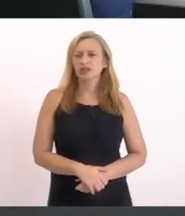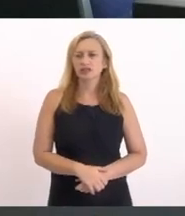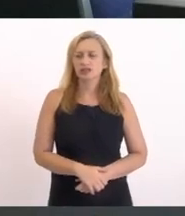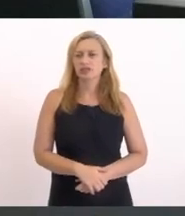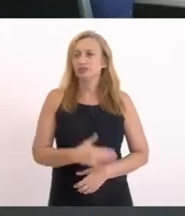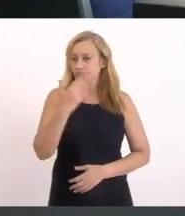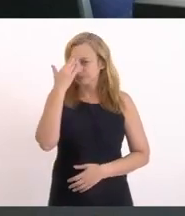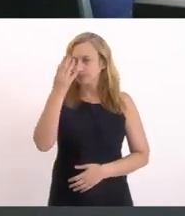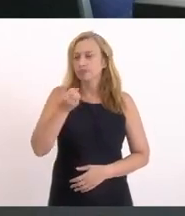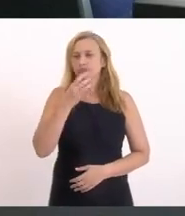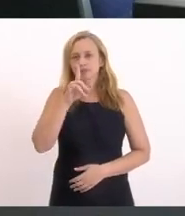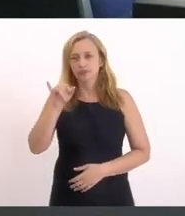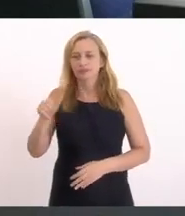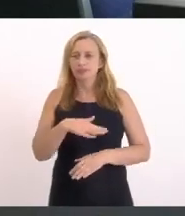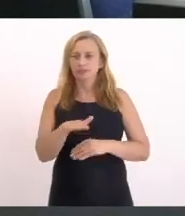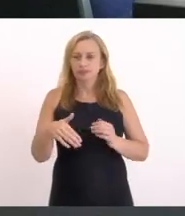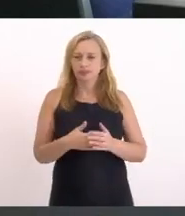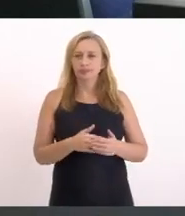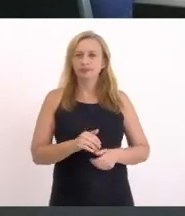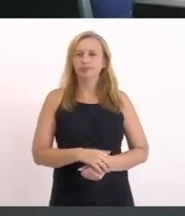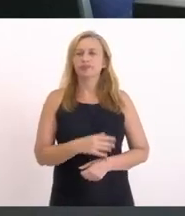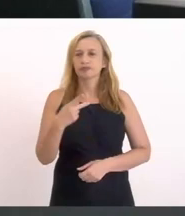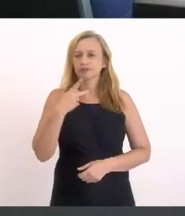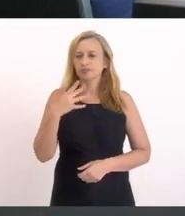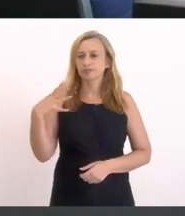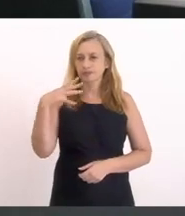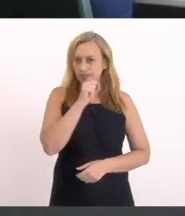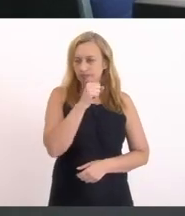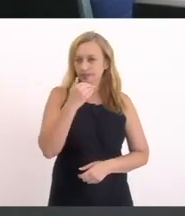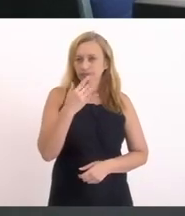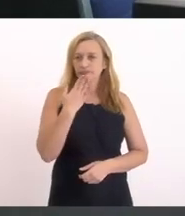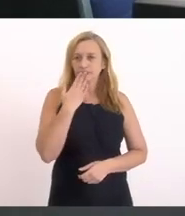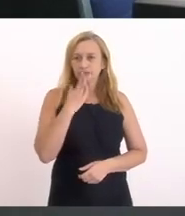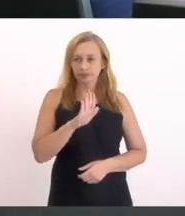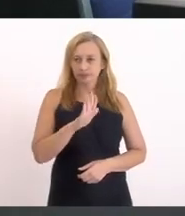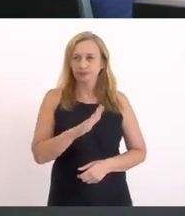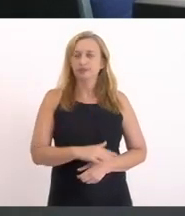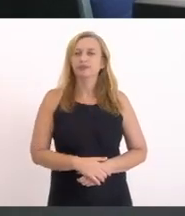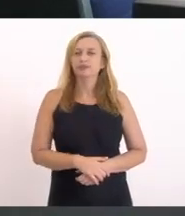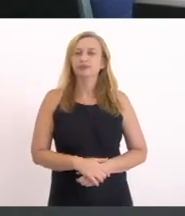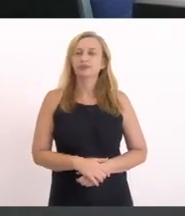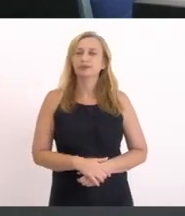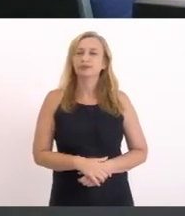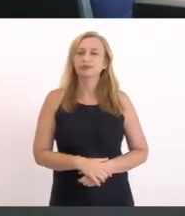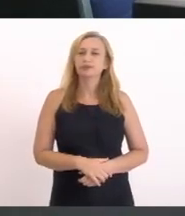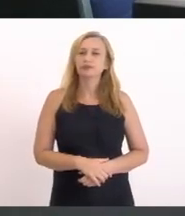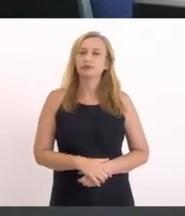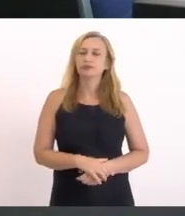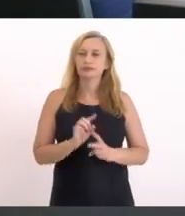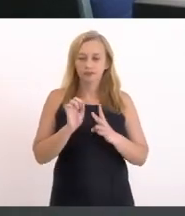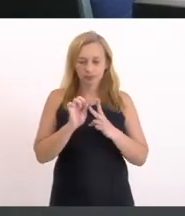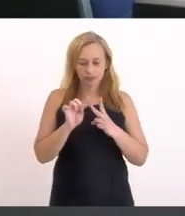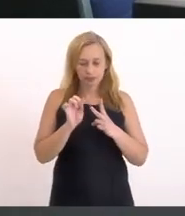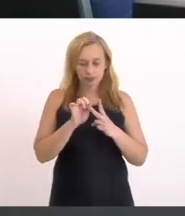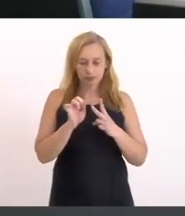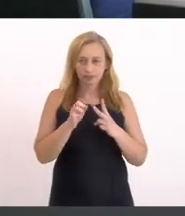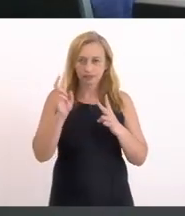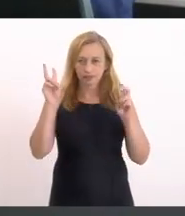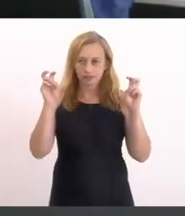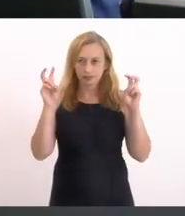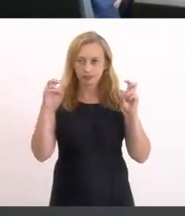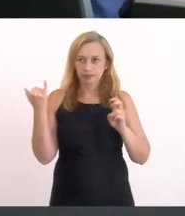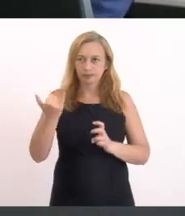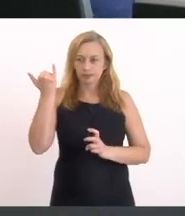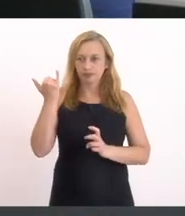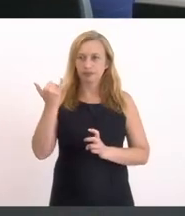Obrigada Bom dia a todos A minha fala Vai ser bem rápida Prometo E vai na direção De dois fatores Importantes Eu acho que Precisam